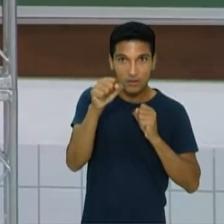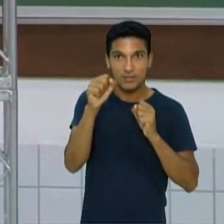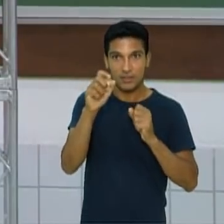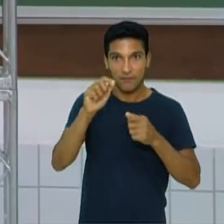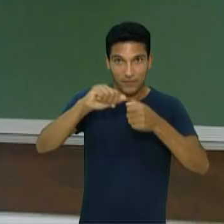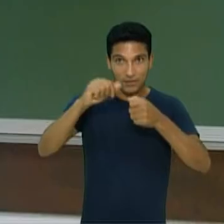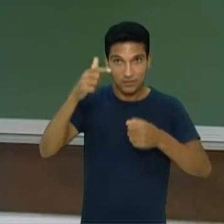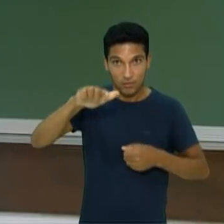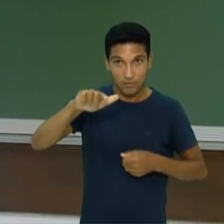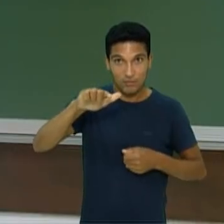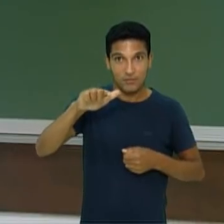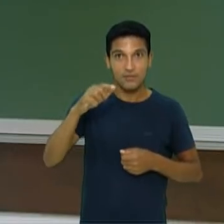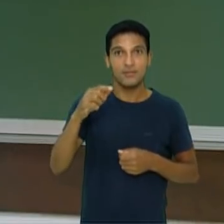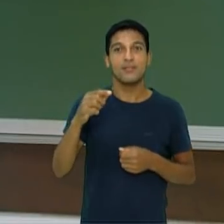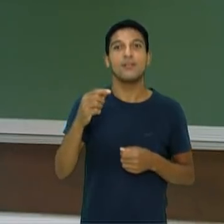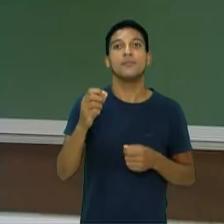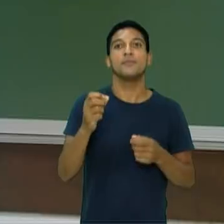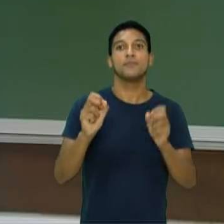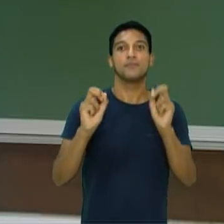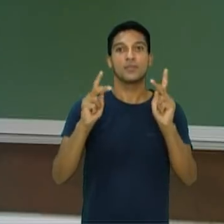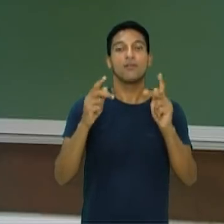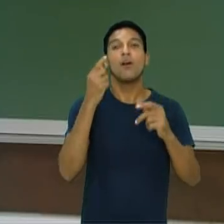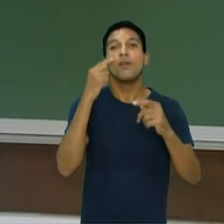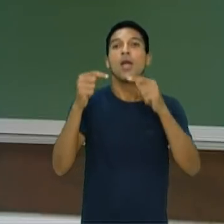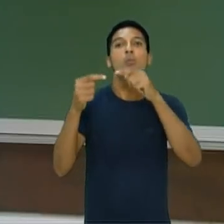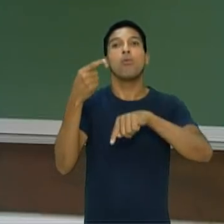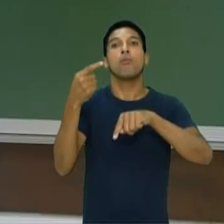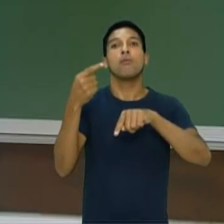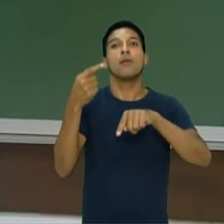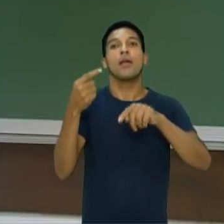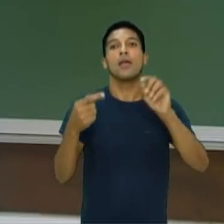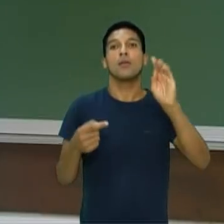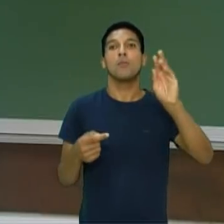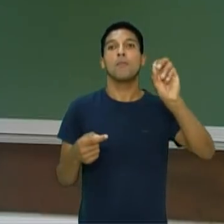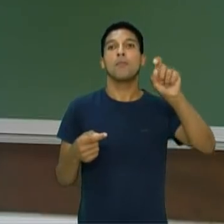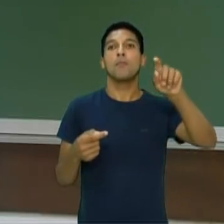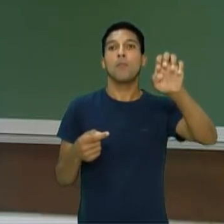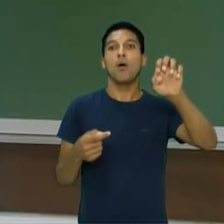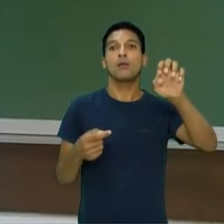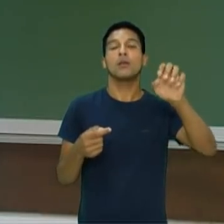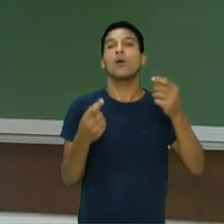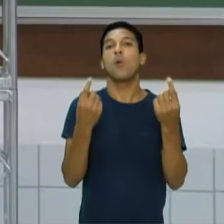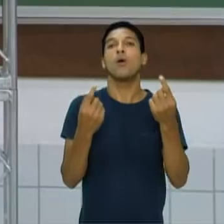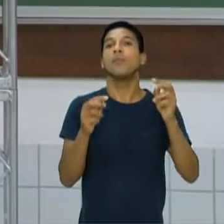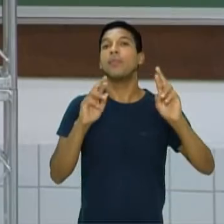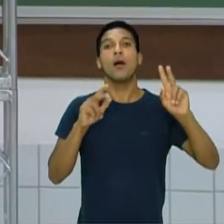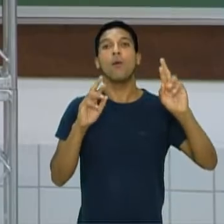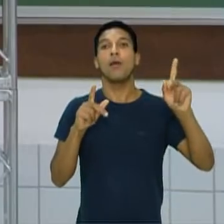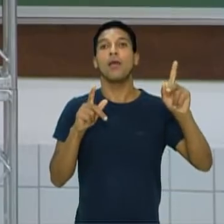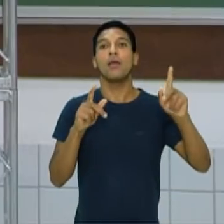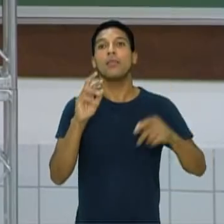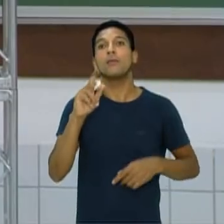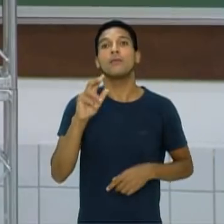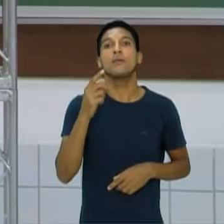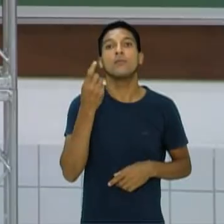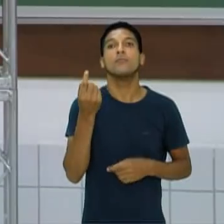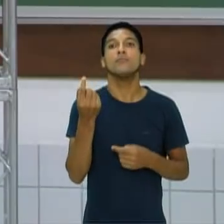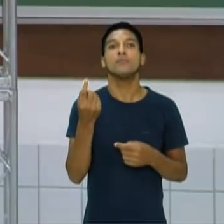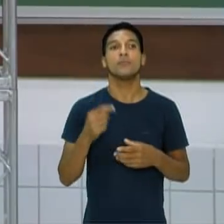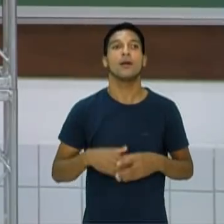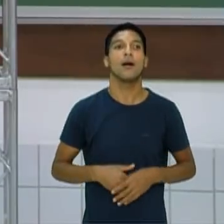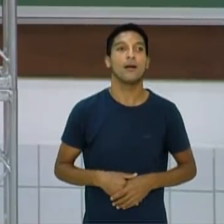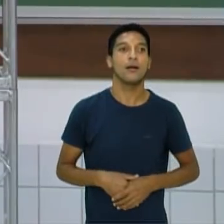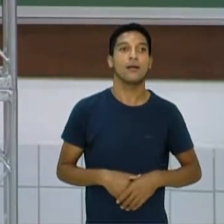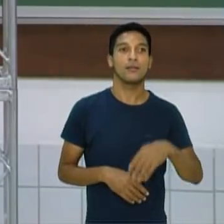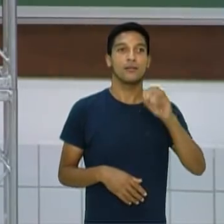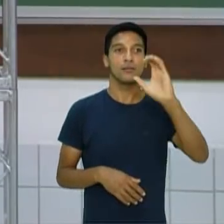Então vamos olhar. Não é um golpe no boxe, o clinch. Então é aí que eu queria explicar. Ele não é um golpe, mas